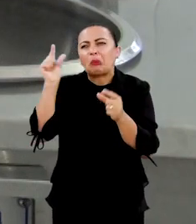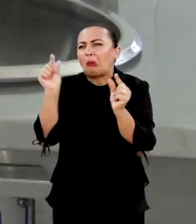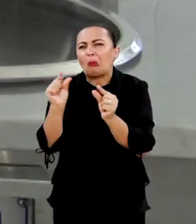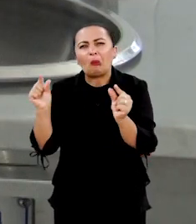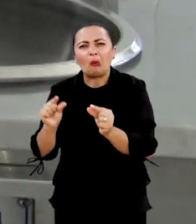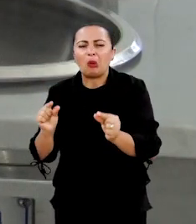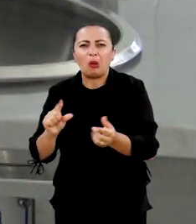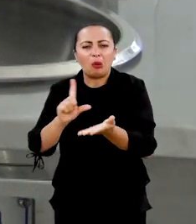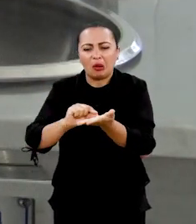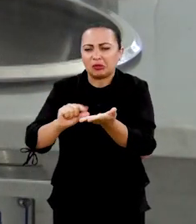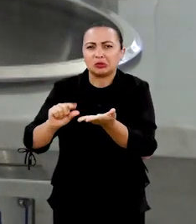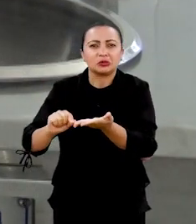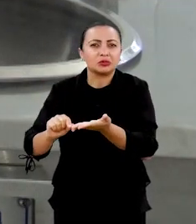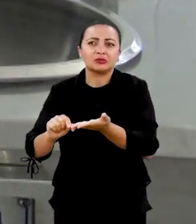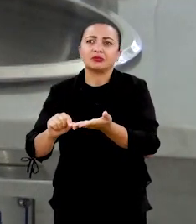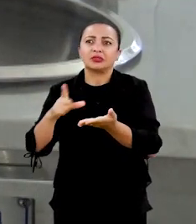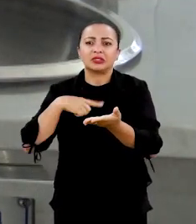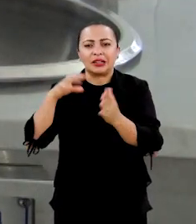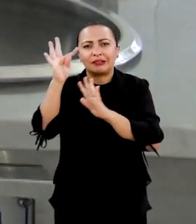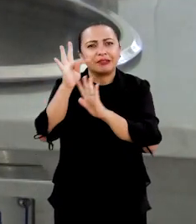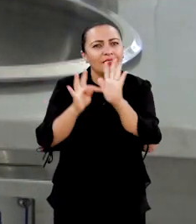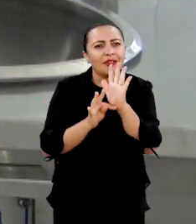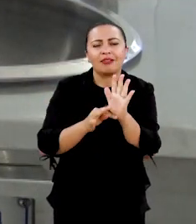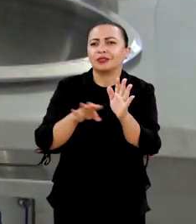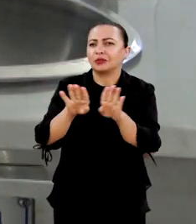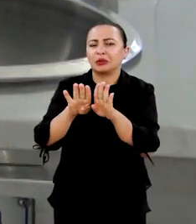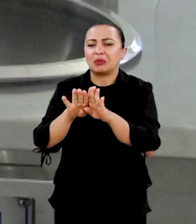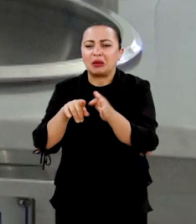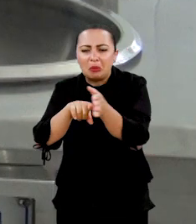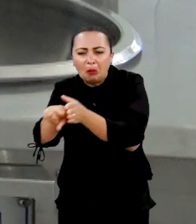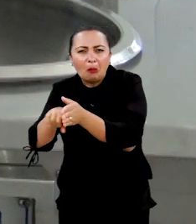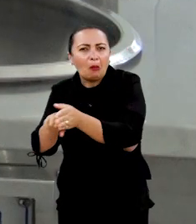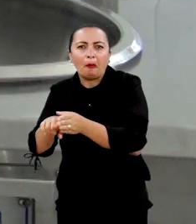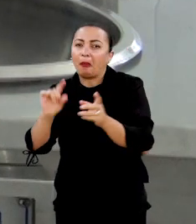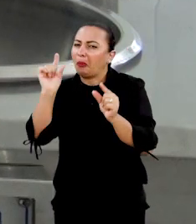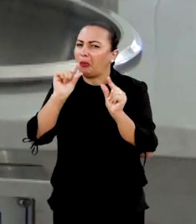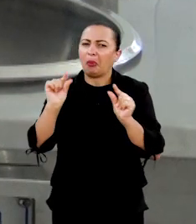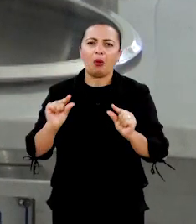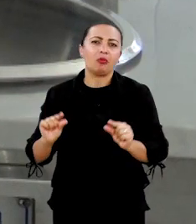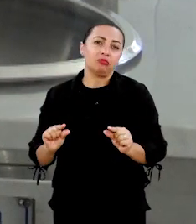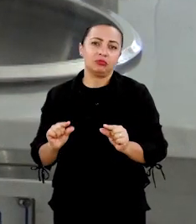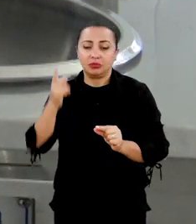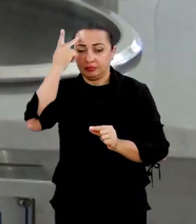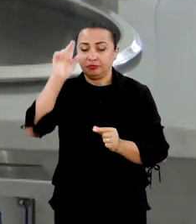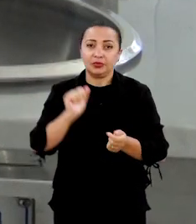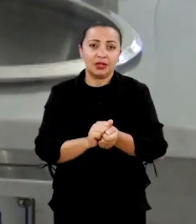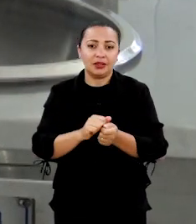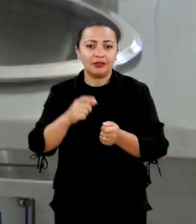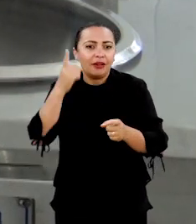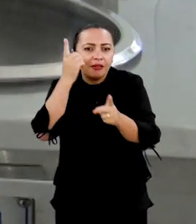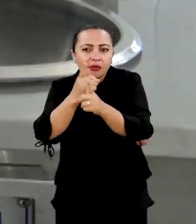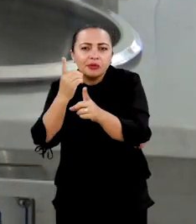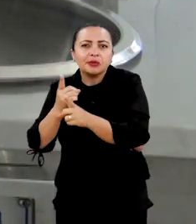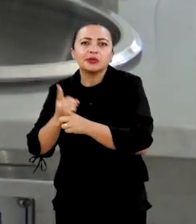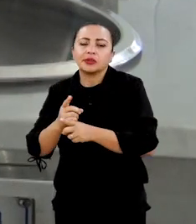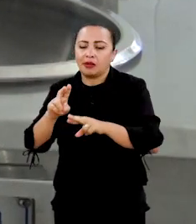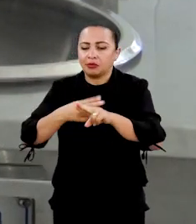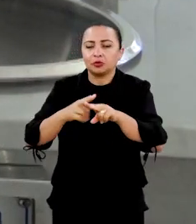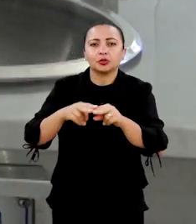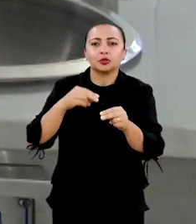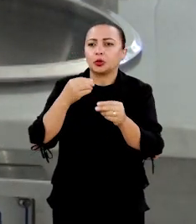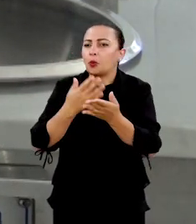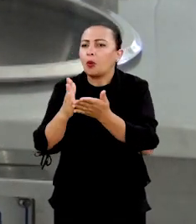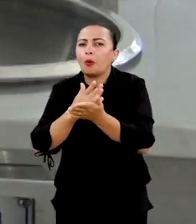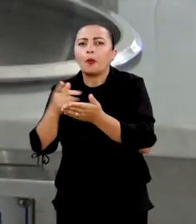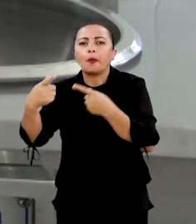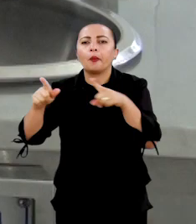escasso artigos, materiais e pesquisas em si para obtenção